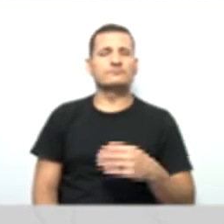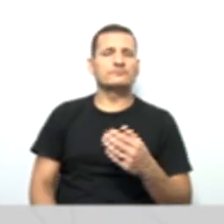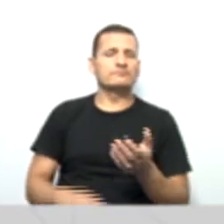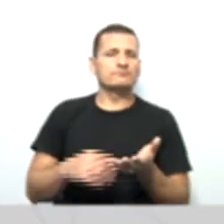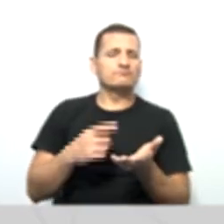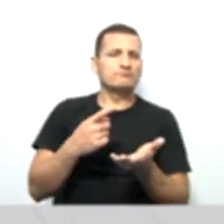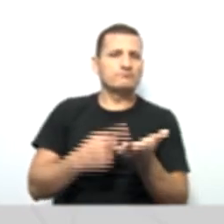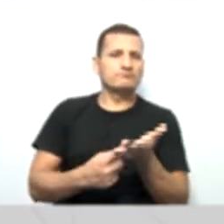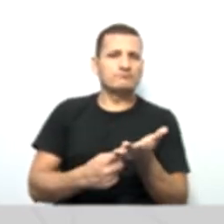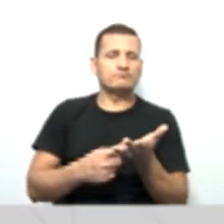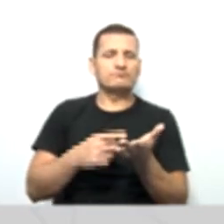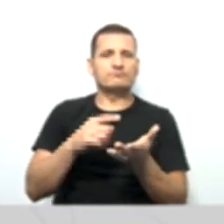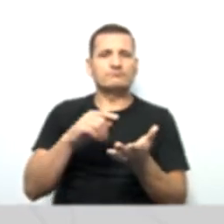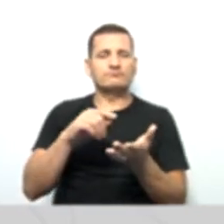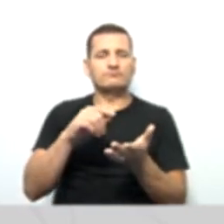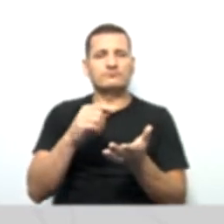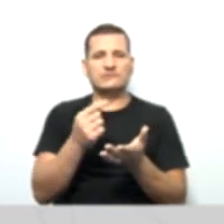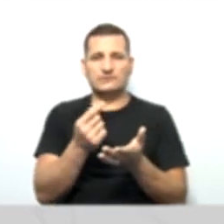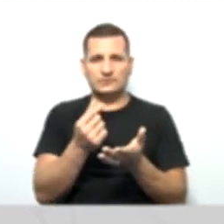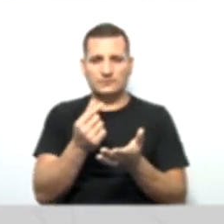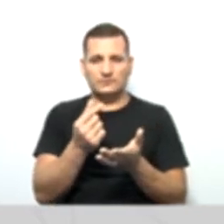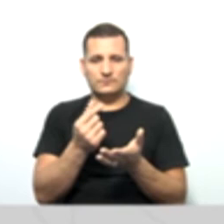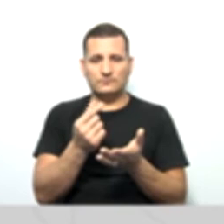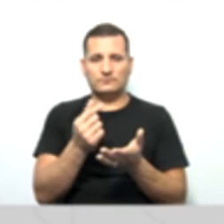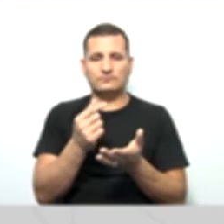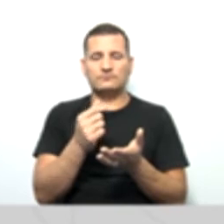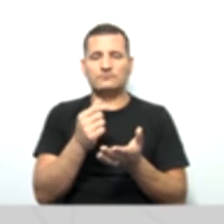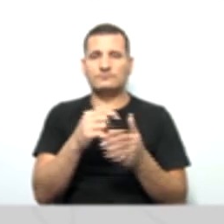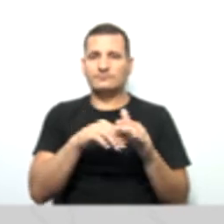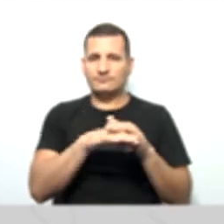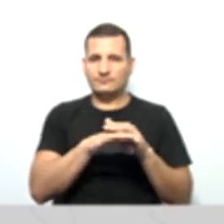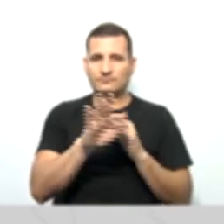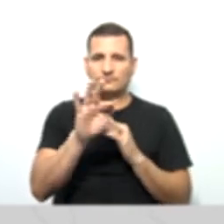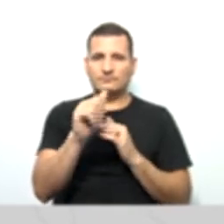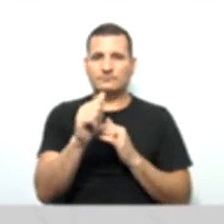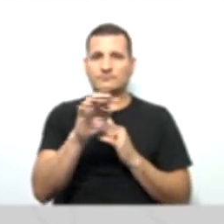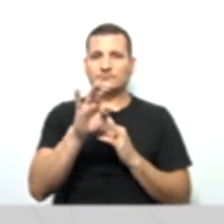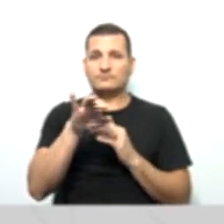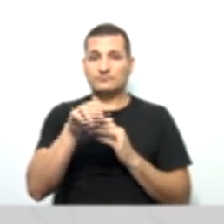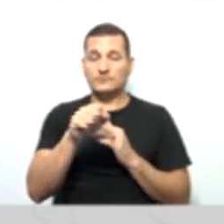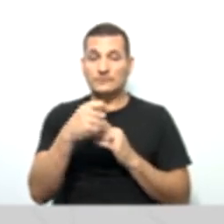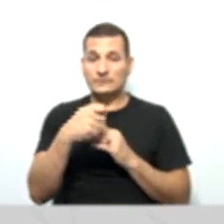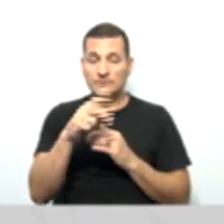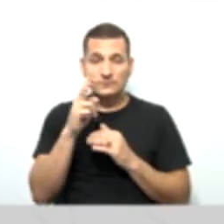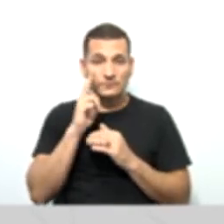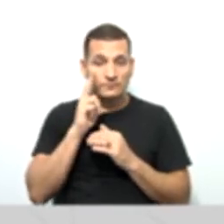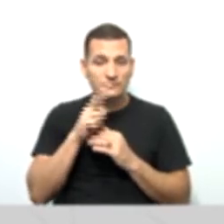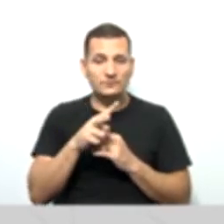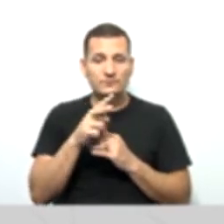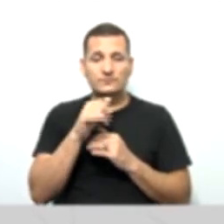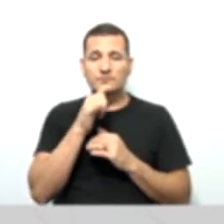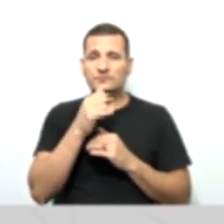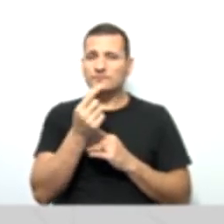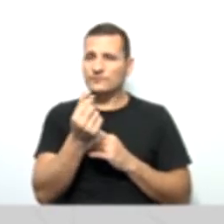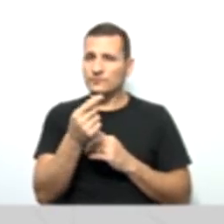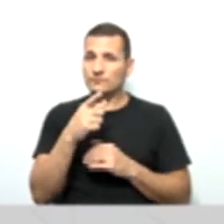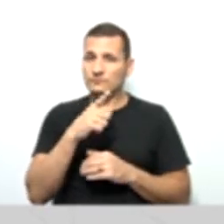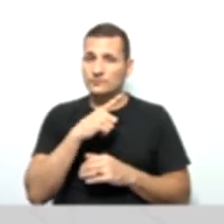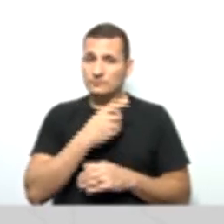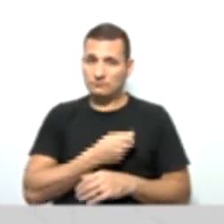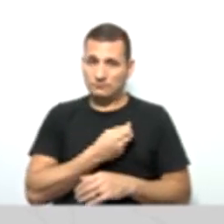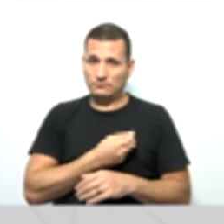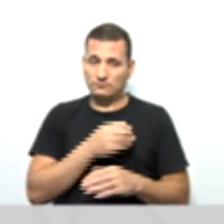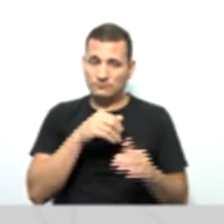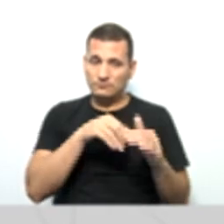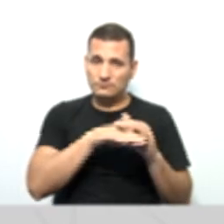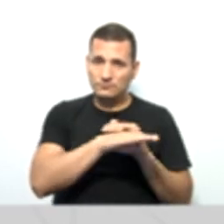também, ele deve verificar o saldo do FATIS ao exercício final, se aquele valor está realmente lá, se